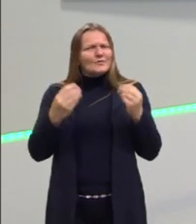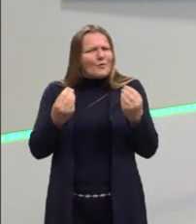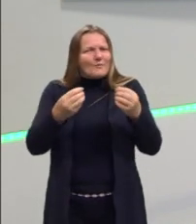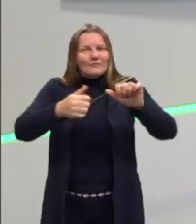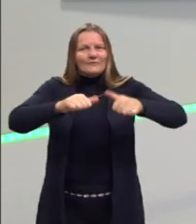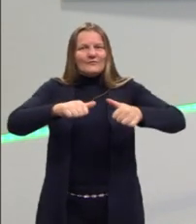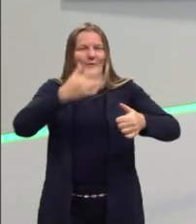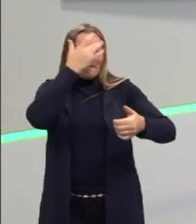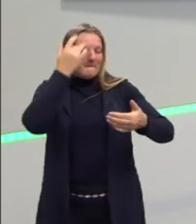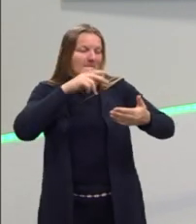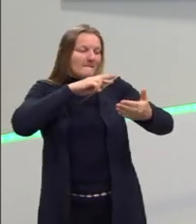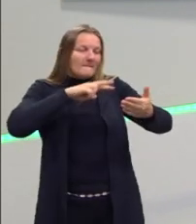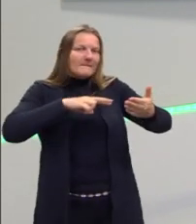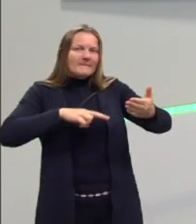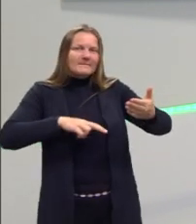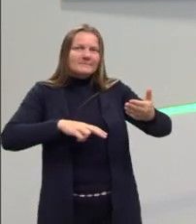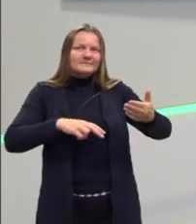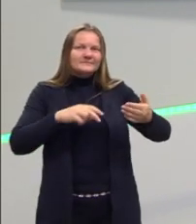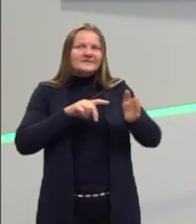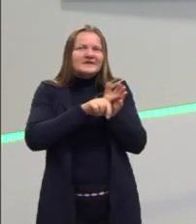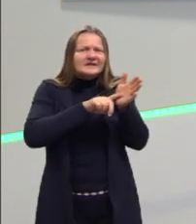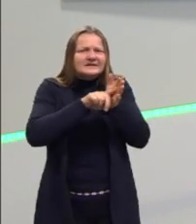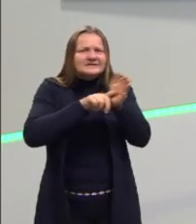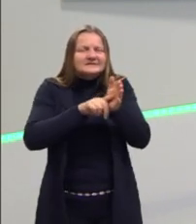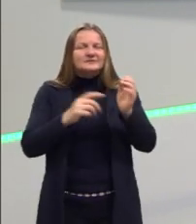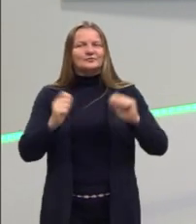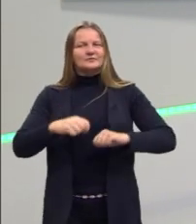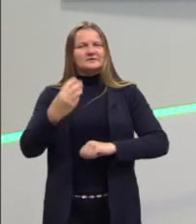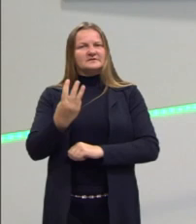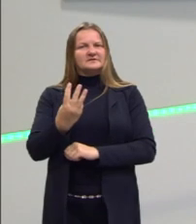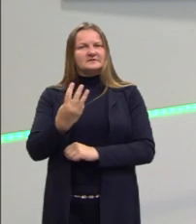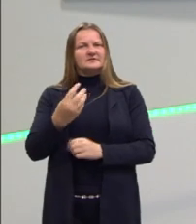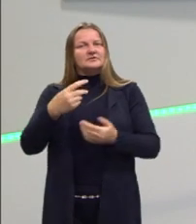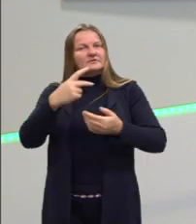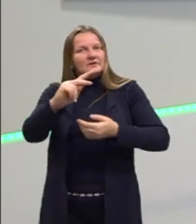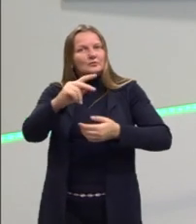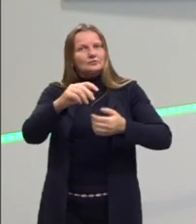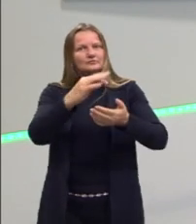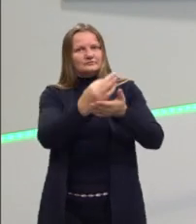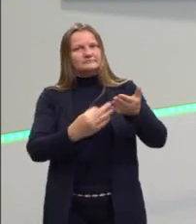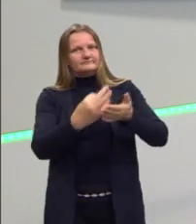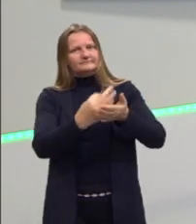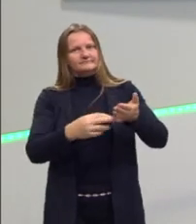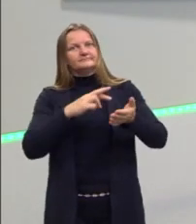avaliador pensa quando ele analisa a competência 3 no teu texto de redação?